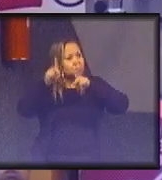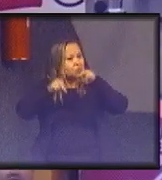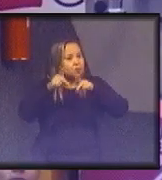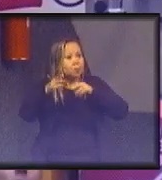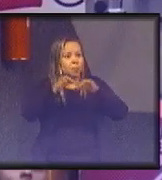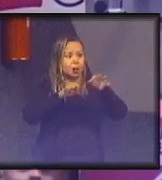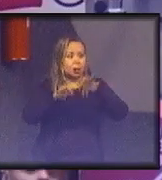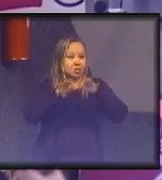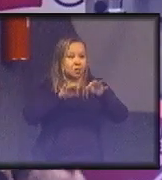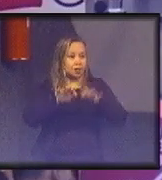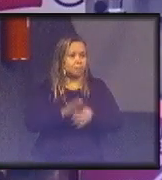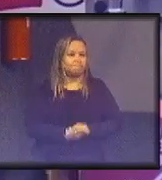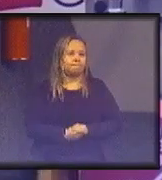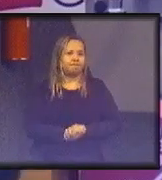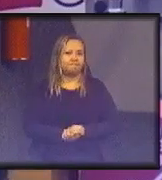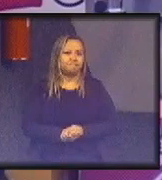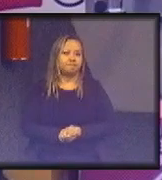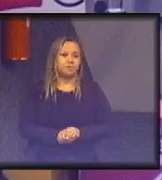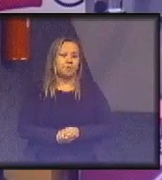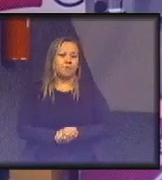Mais uma pergunta para a gente fechar.